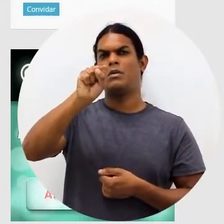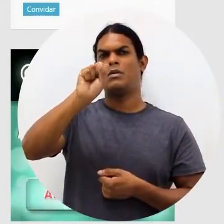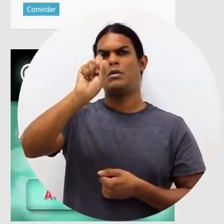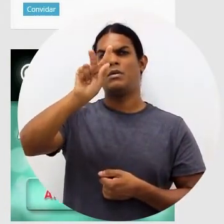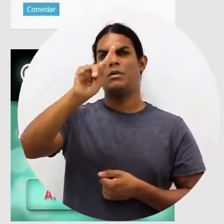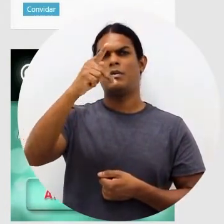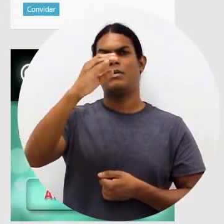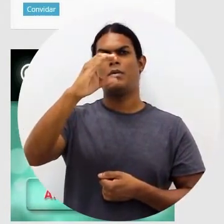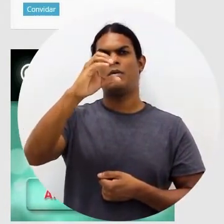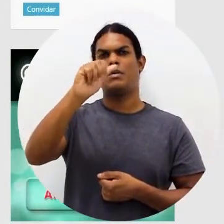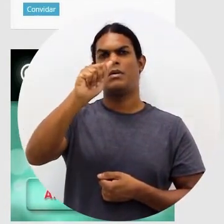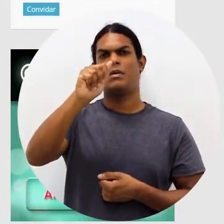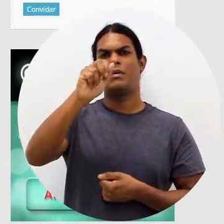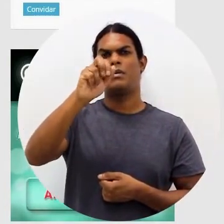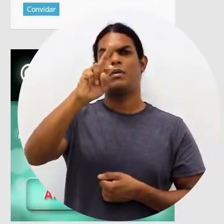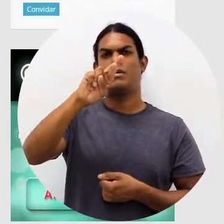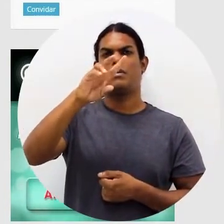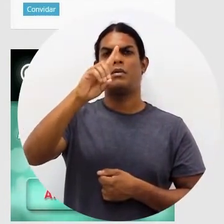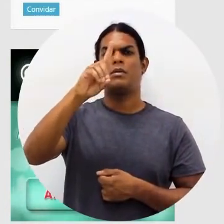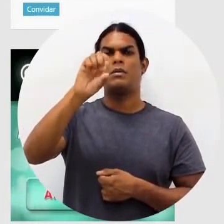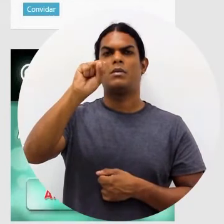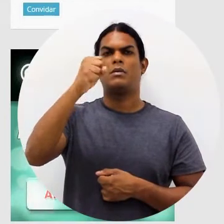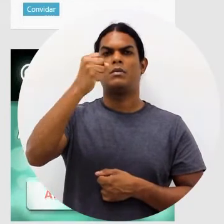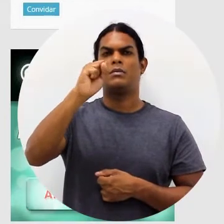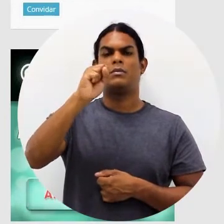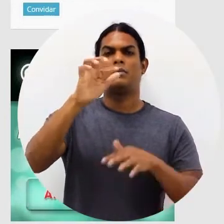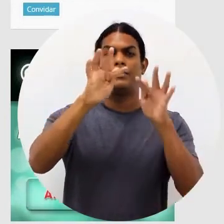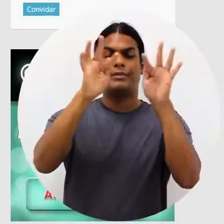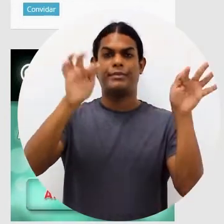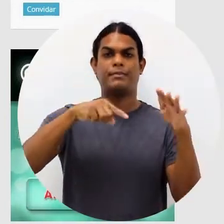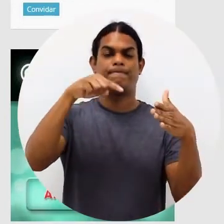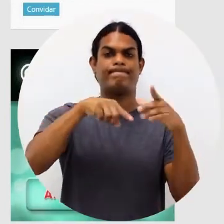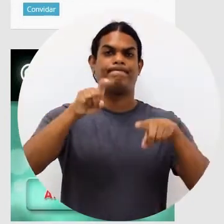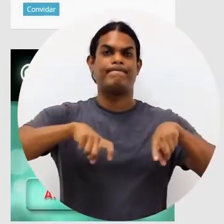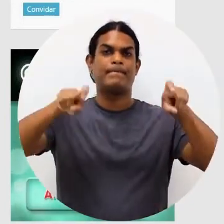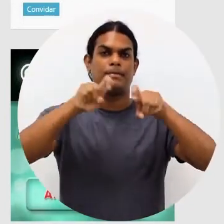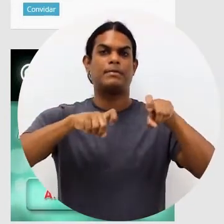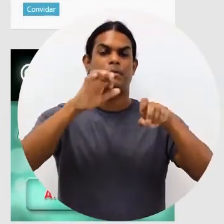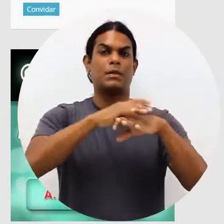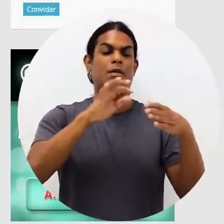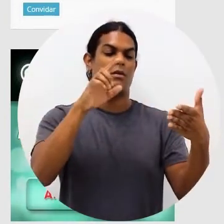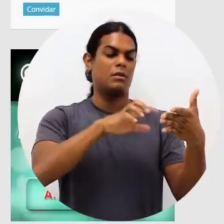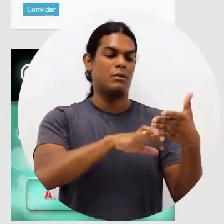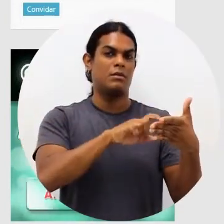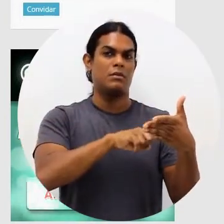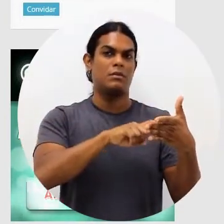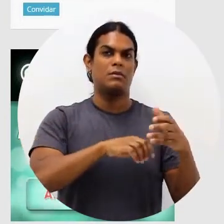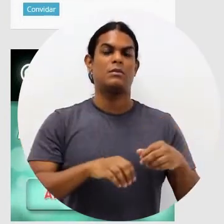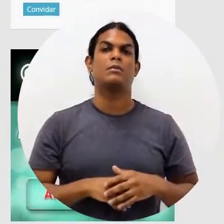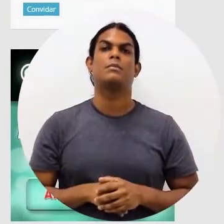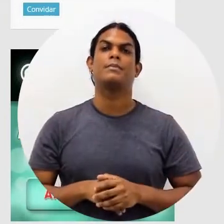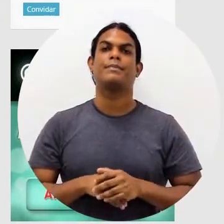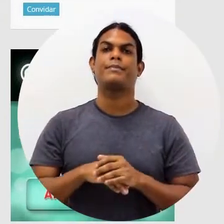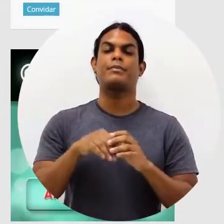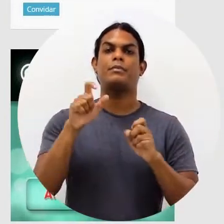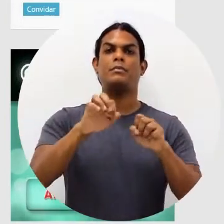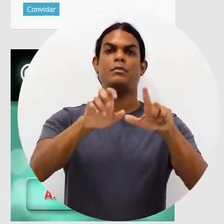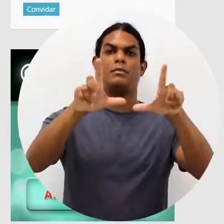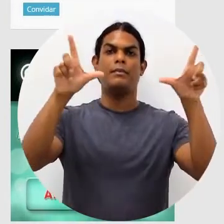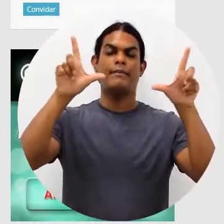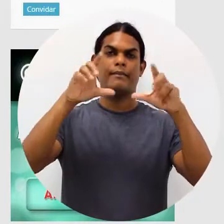E aí, a primeira coisa que a gente precisa fazer é ir lá de novo no botãozinho Criar e escolher a opção